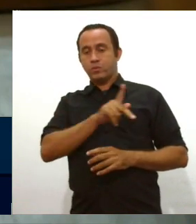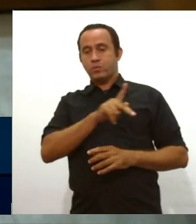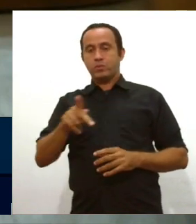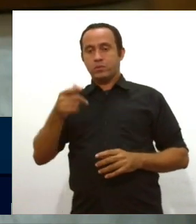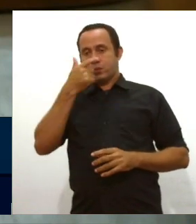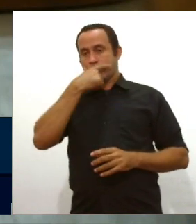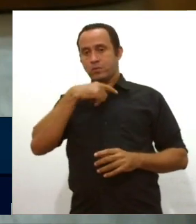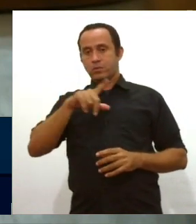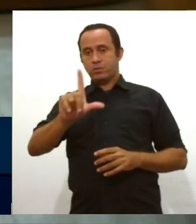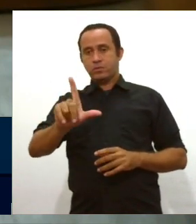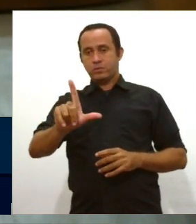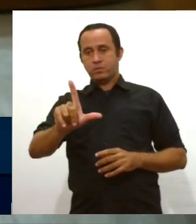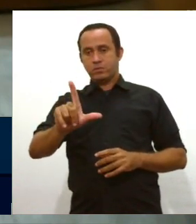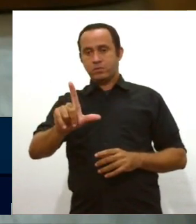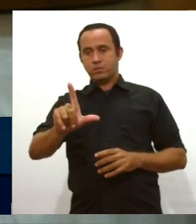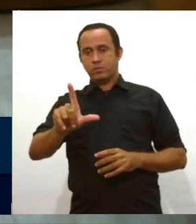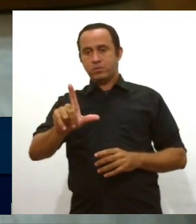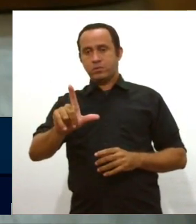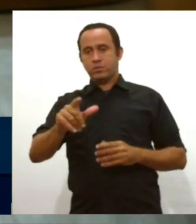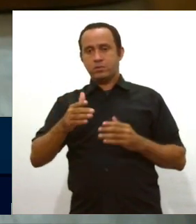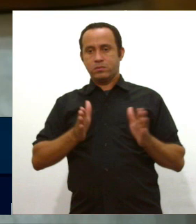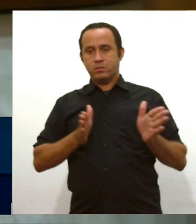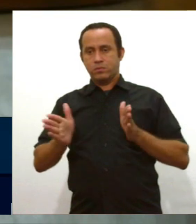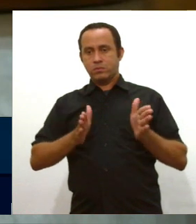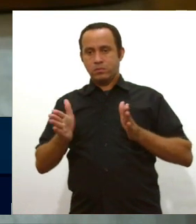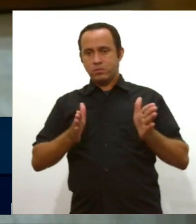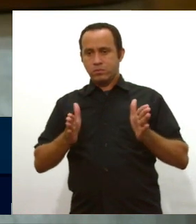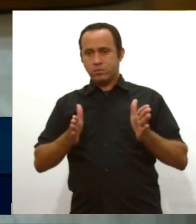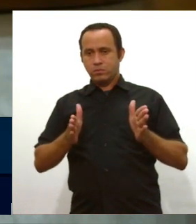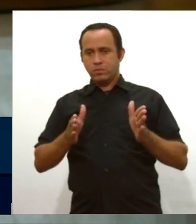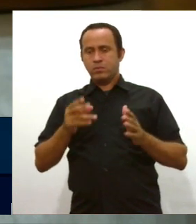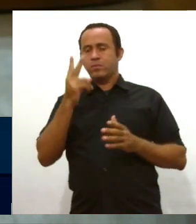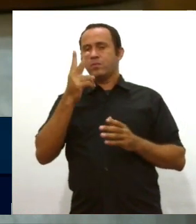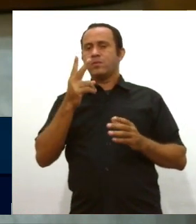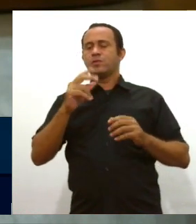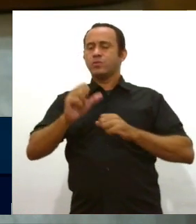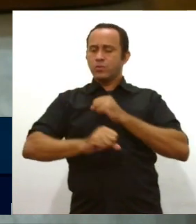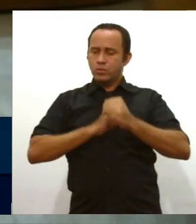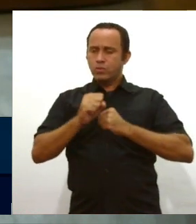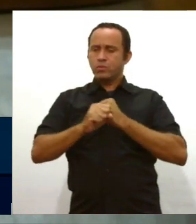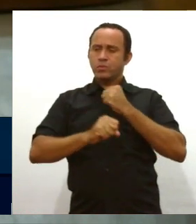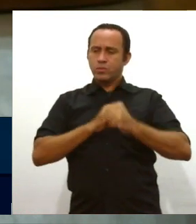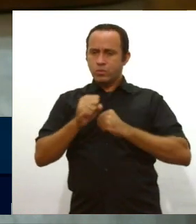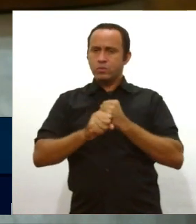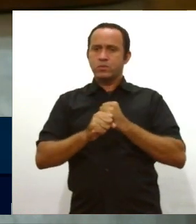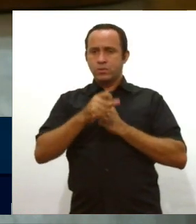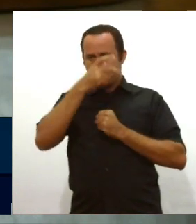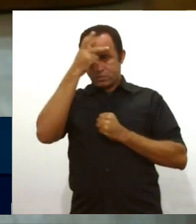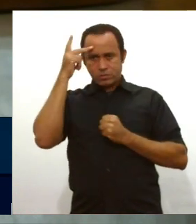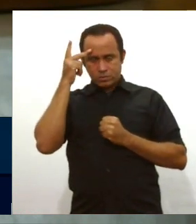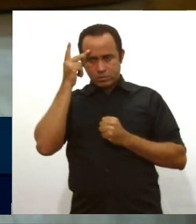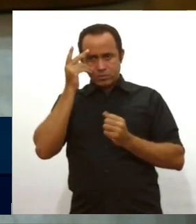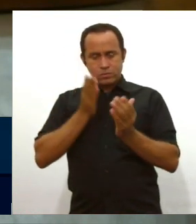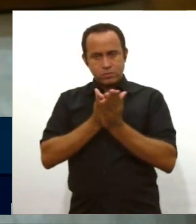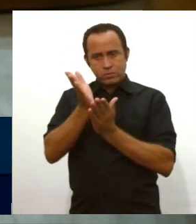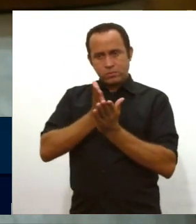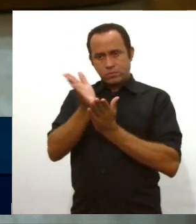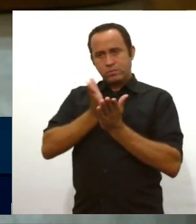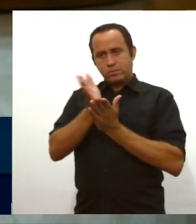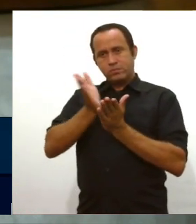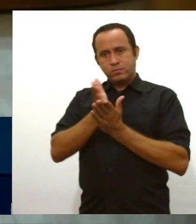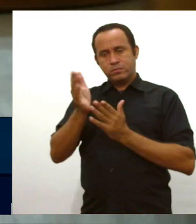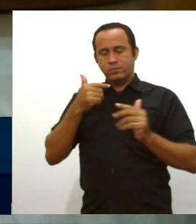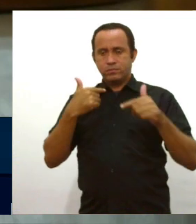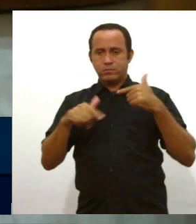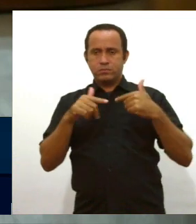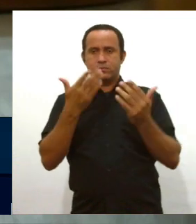Bispo, que prorrogue esse concurso por mais dois anos, são pessoas que foram aprovadas, pessoas que